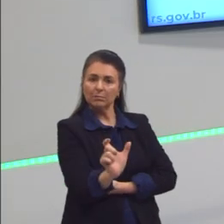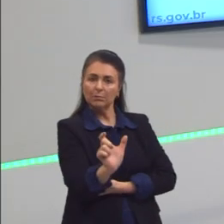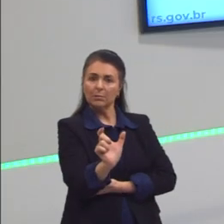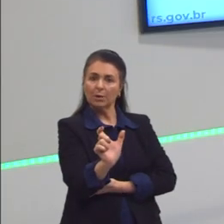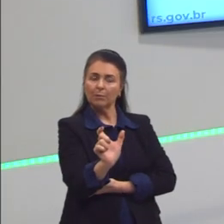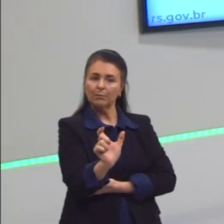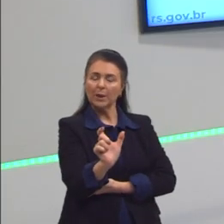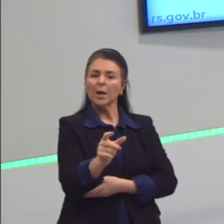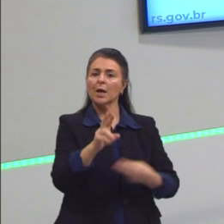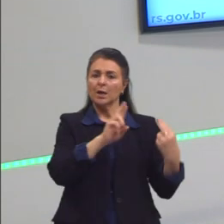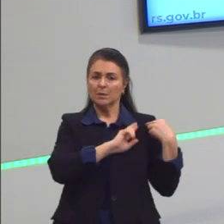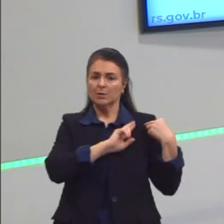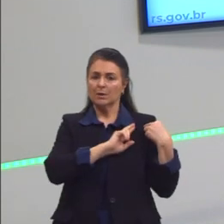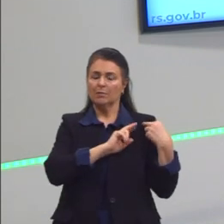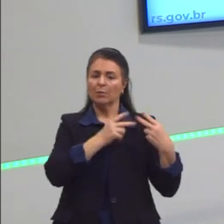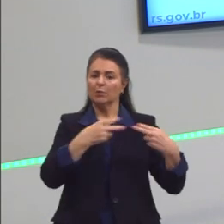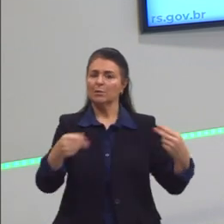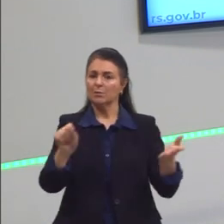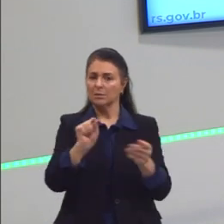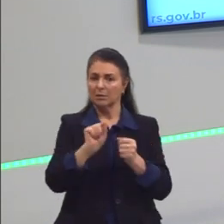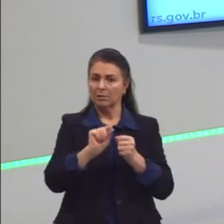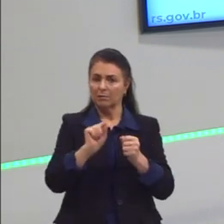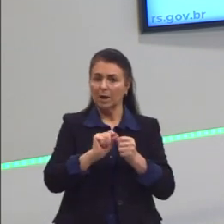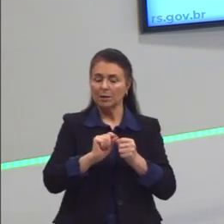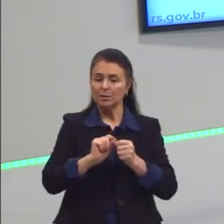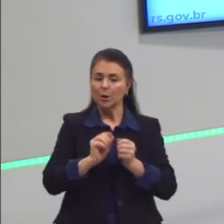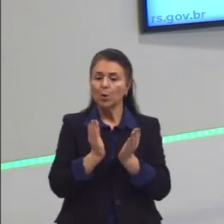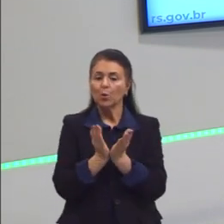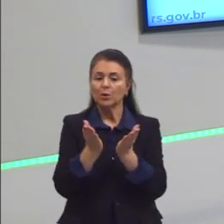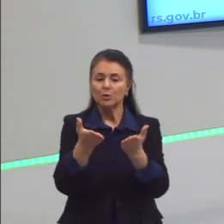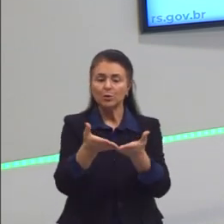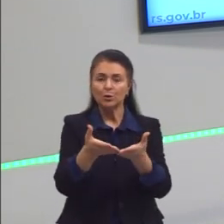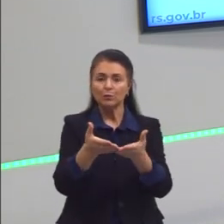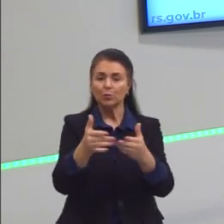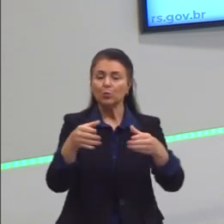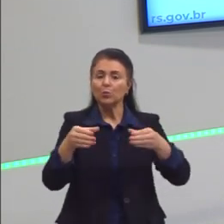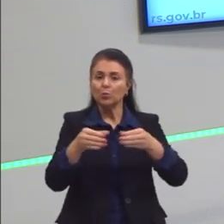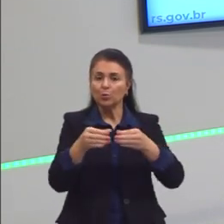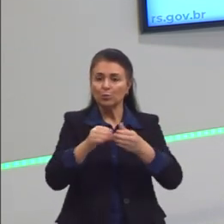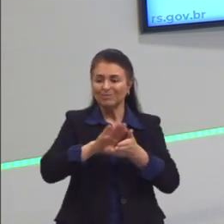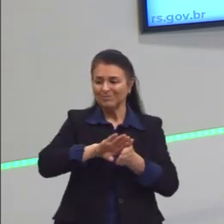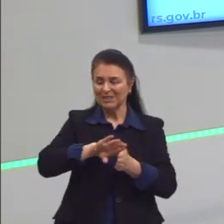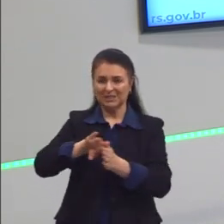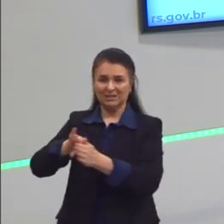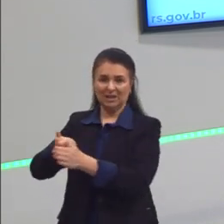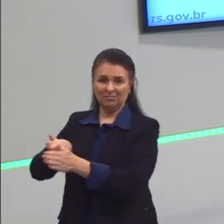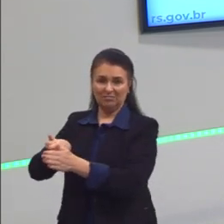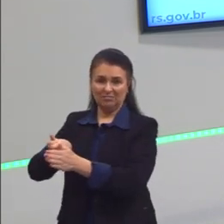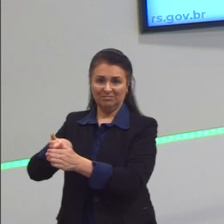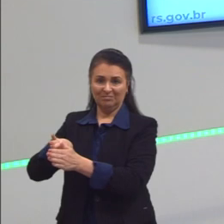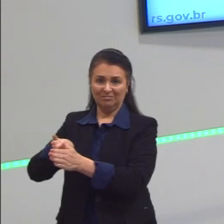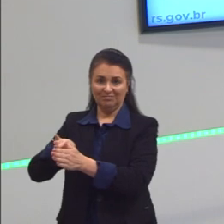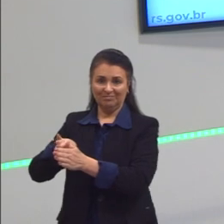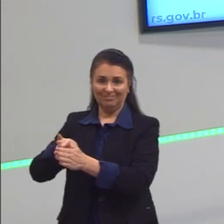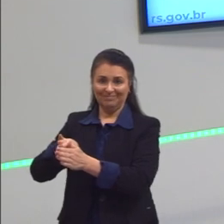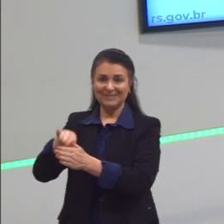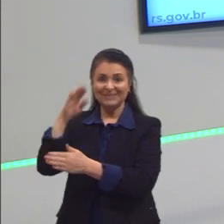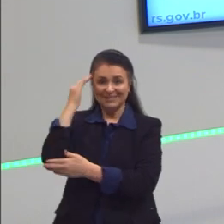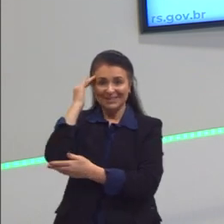atos, o coletivo sai de cena. E, portanto, esses filósofos do coletivo, eles são deixados um pouco de lado